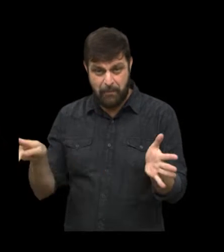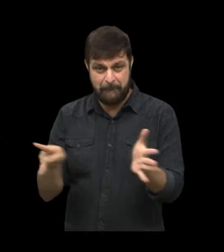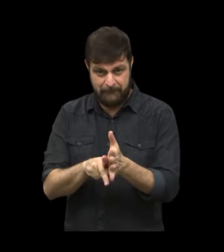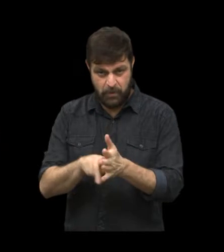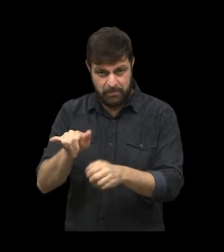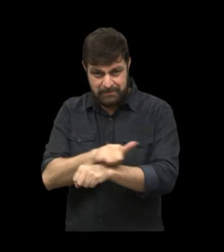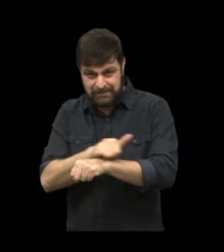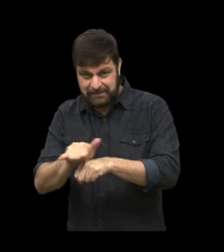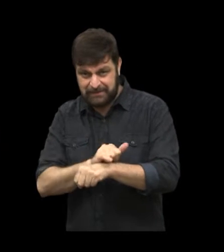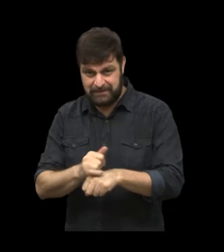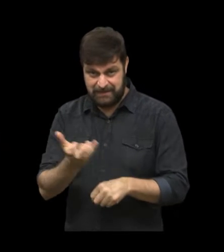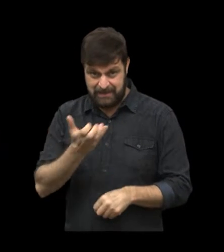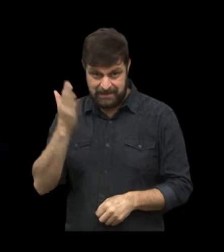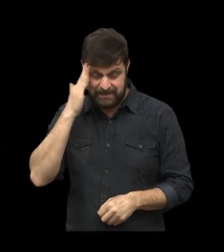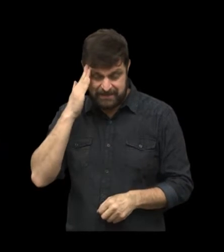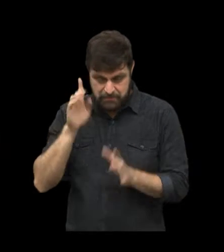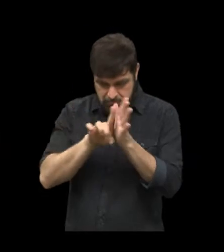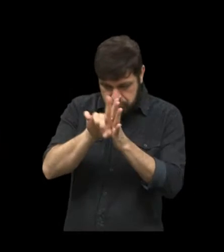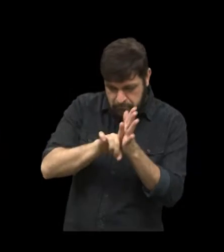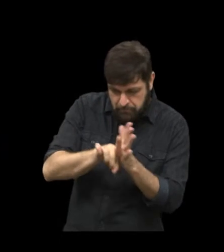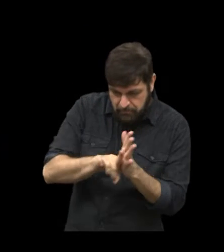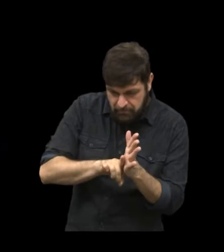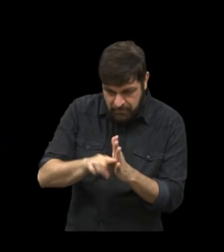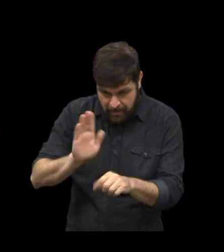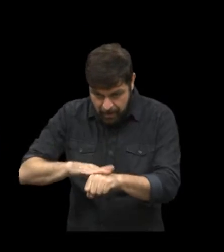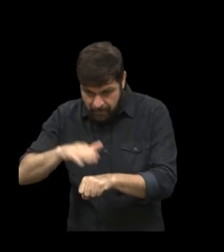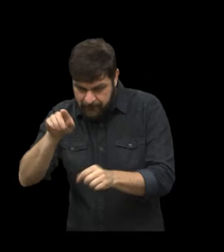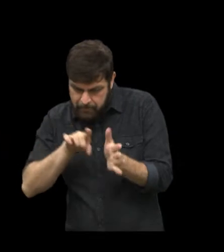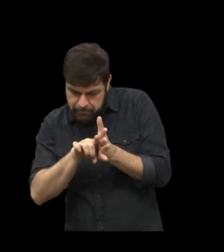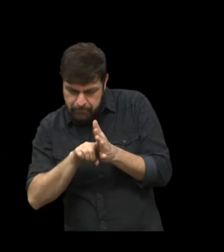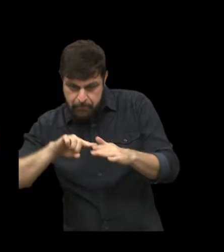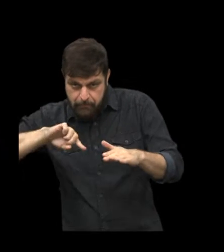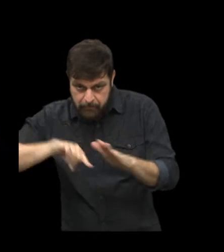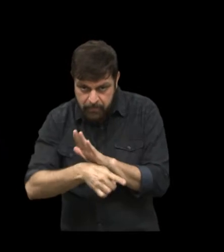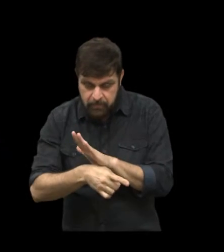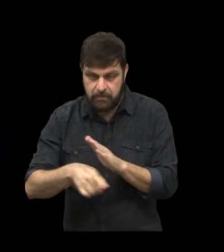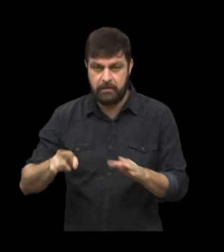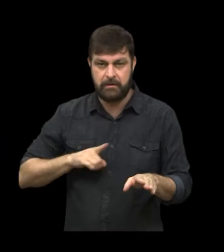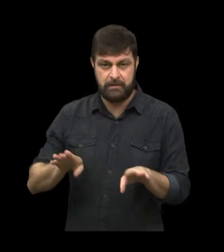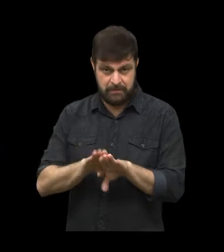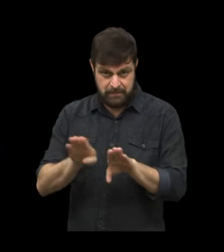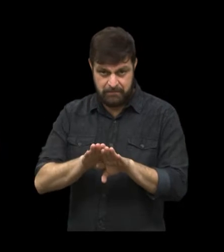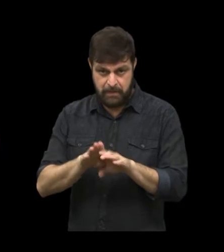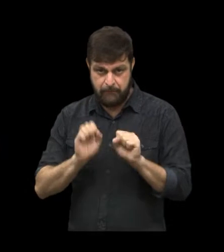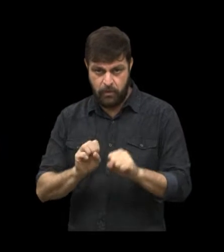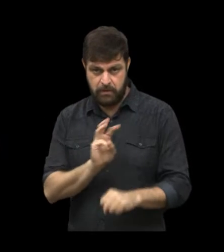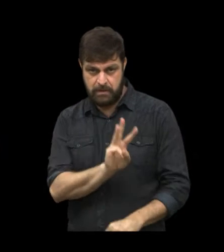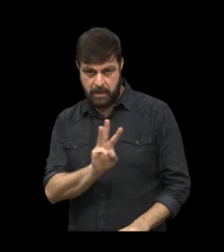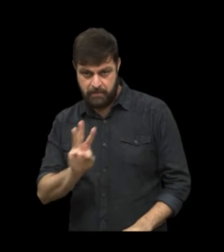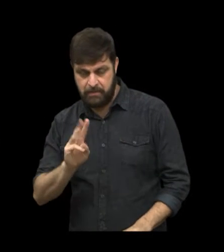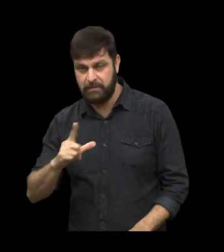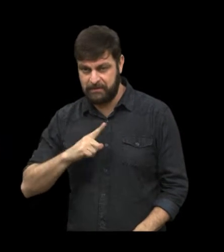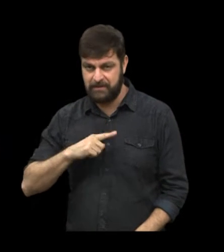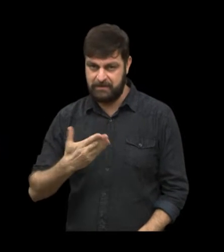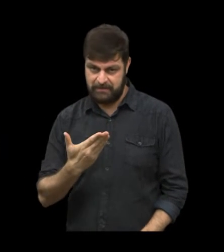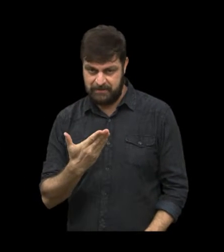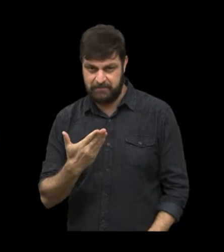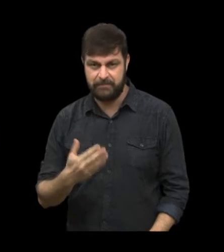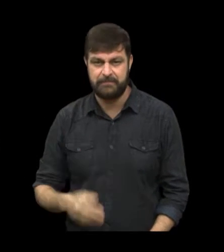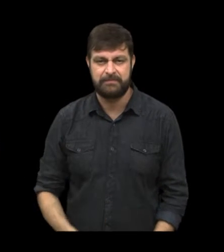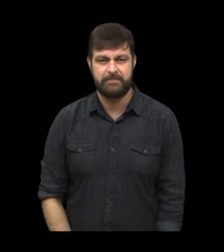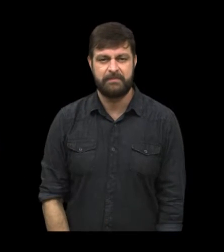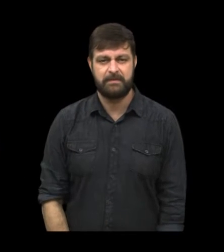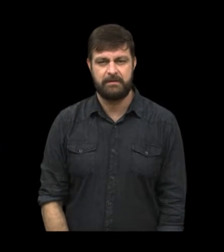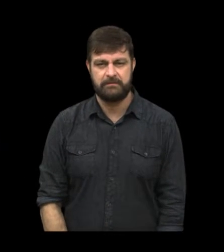dente também. Se quiser saber mais sobre as pesquisas com esses produtos, e também ter acesso a uma pesquisa realizada com essa técnica, acesse esse endereço na internet,